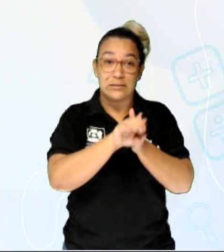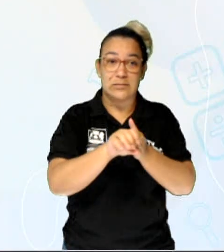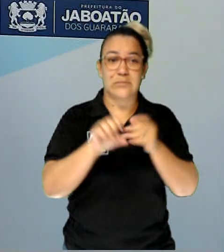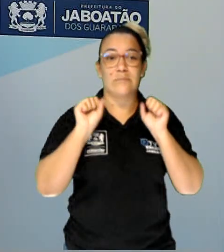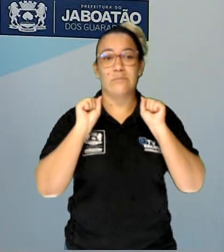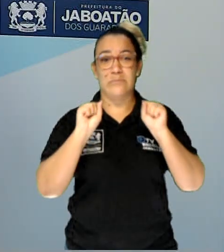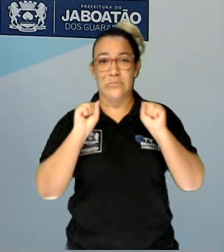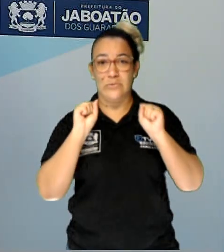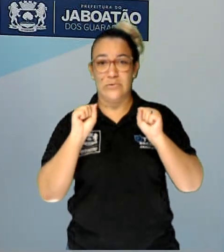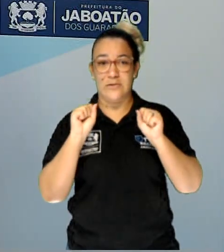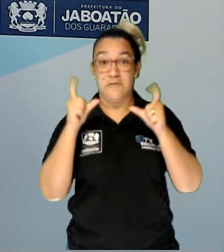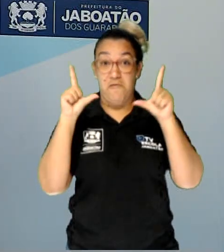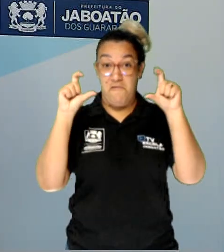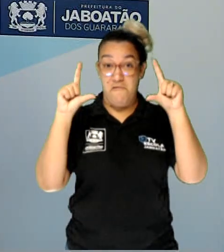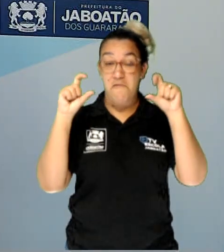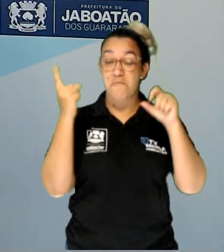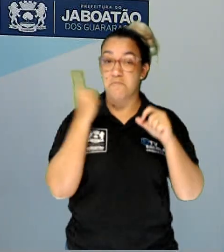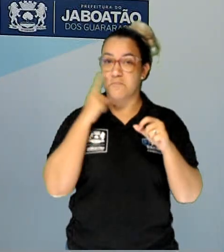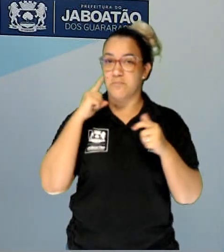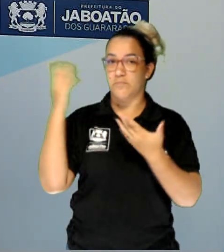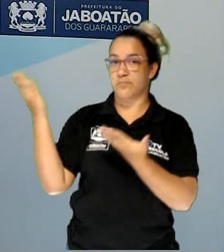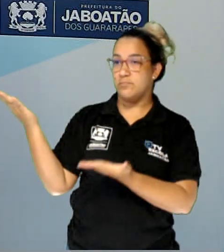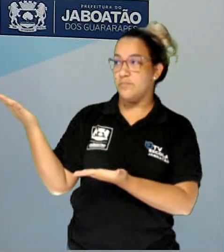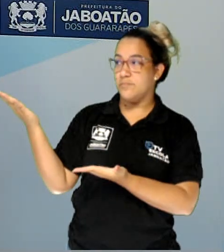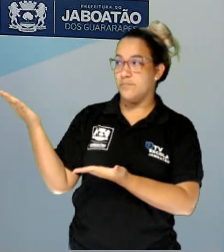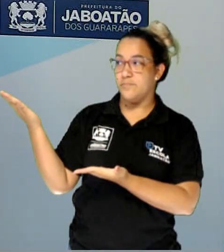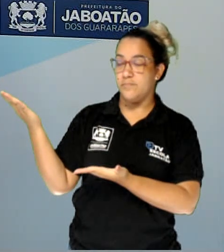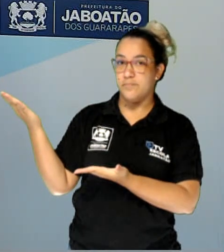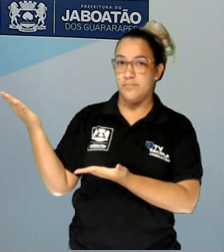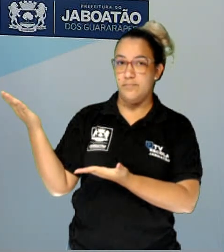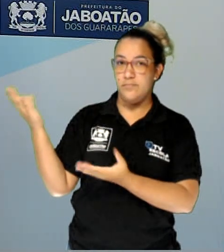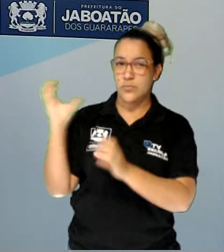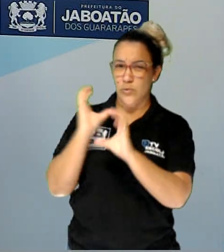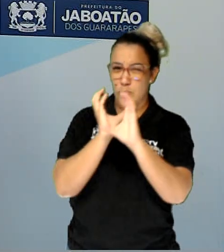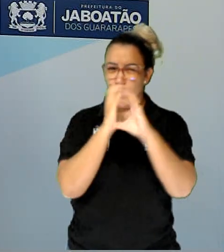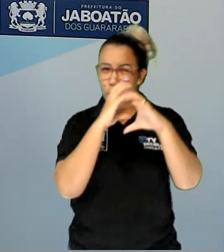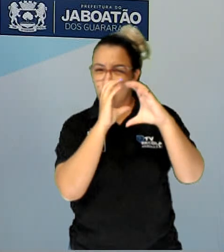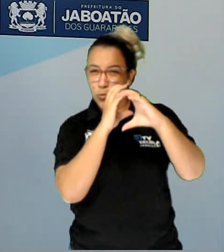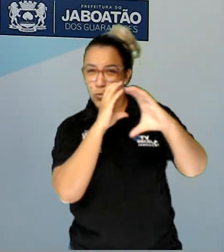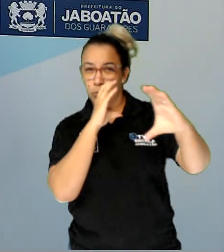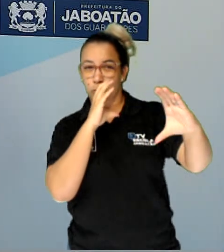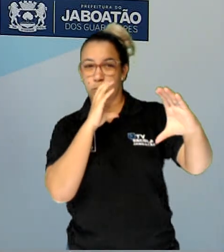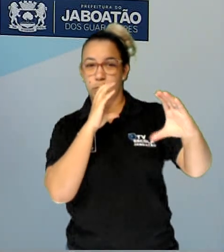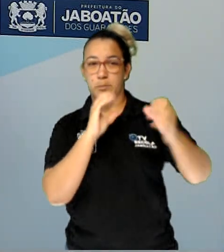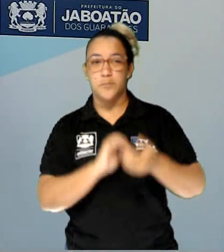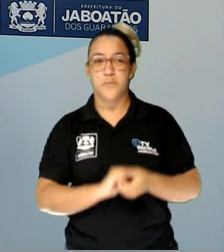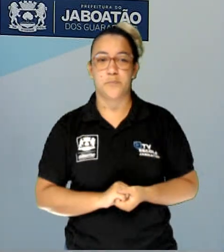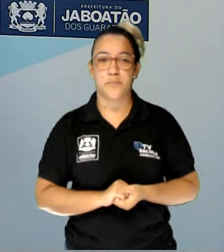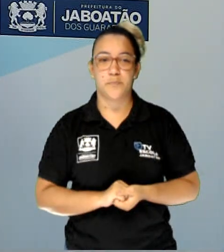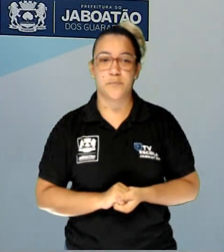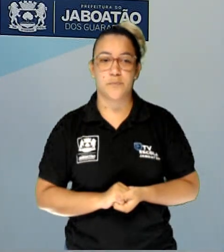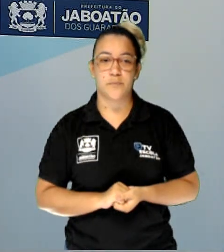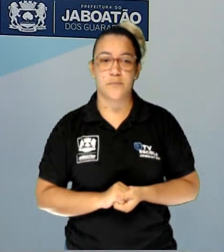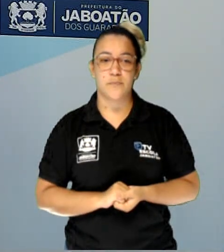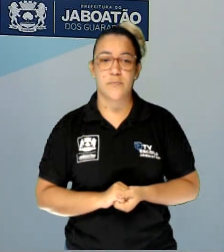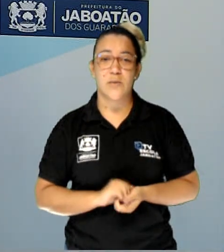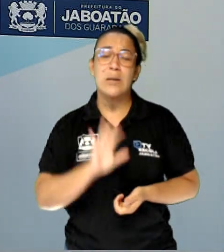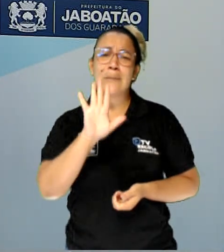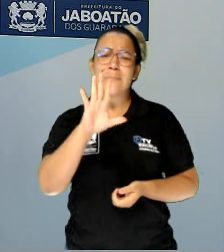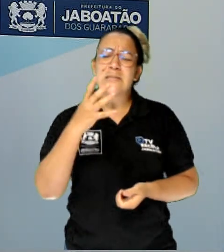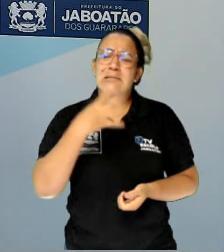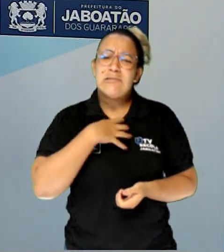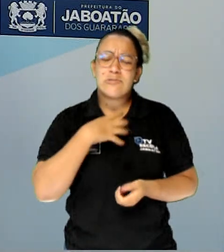tá, numa fotografia aí de microscópio eletrônico. Bom, quais são os sintomas